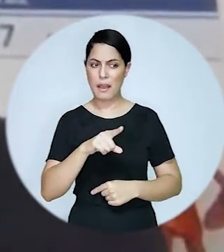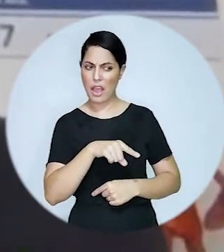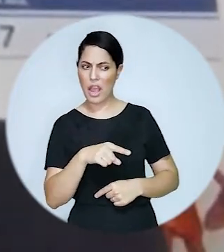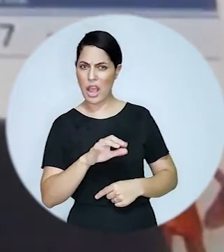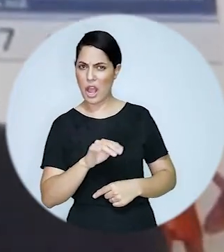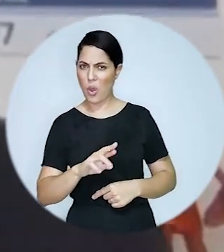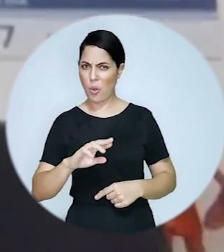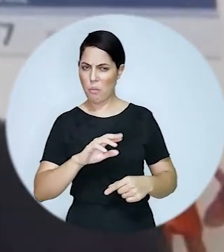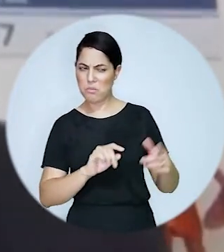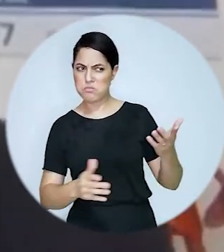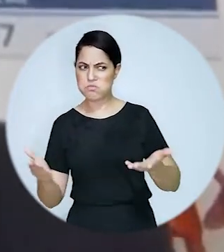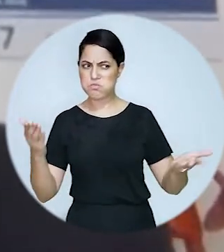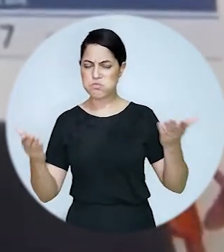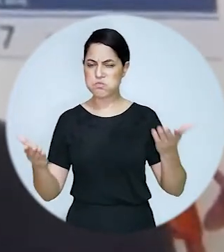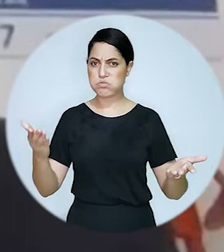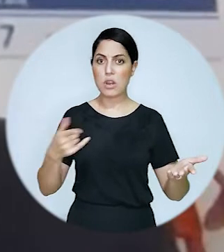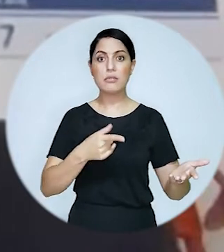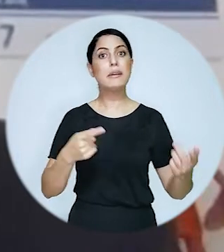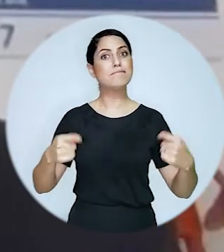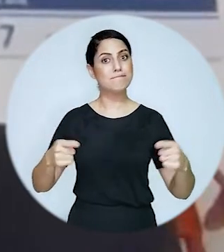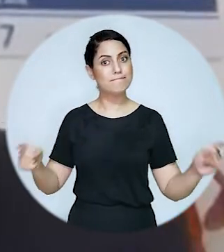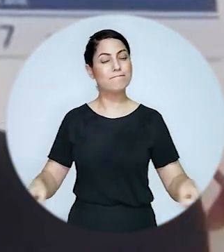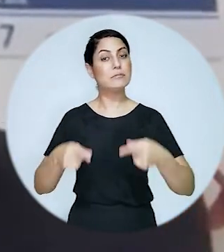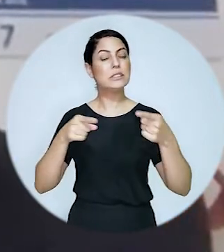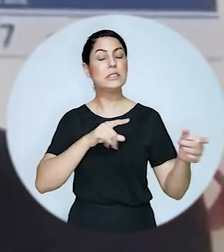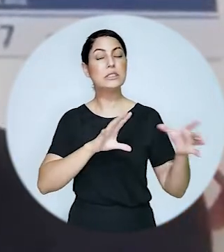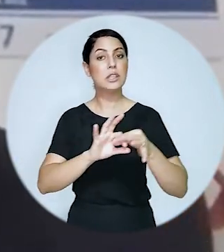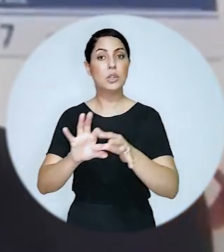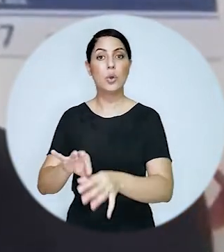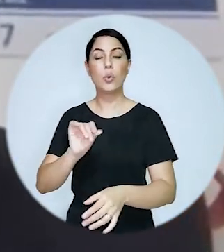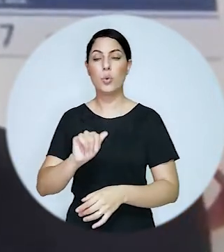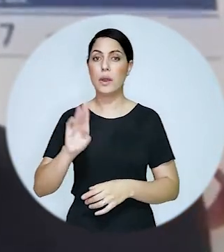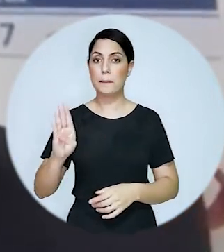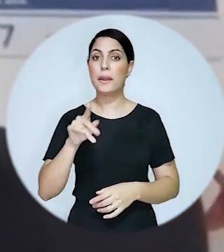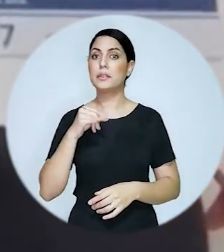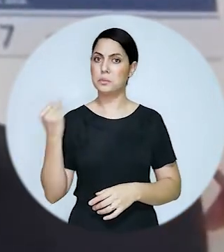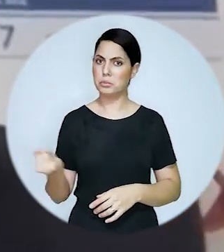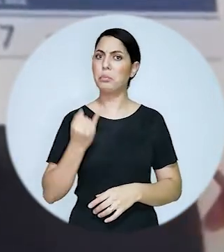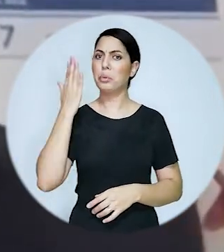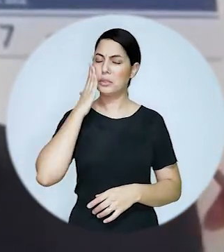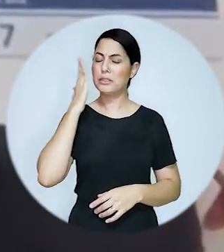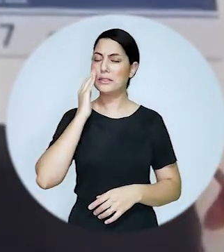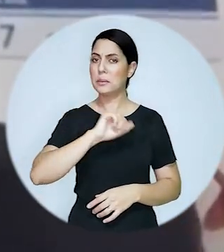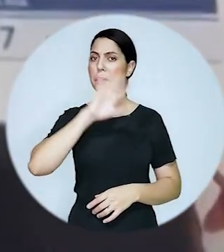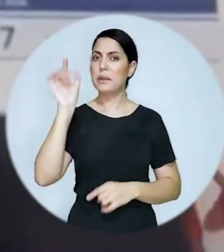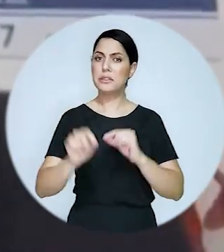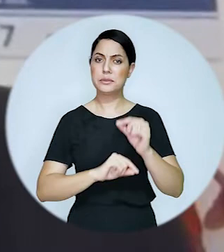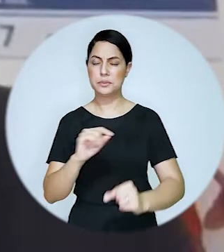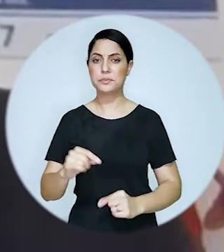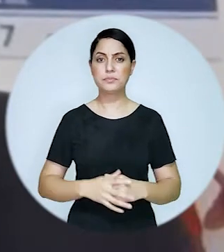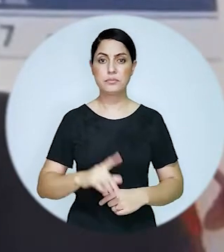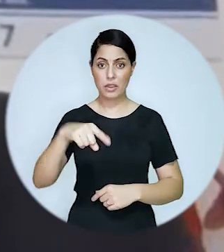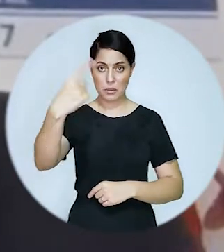precisa do enfrentamento contundente da nossa comissão, precisa do enfrentamento contundente da OAB, e é muito importante saber